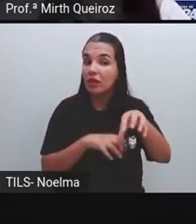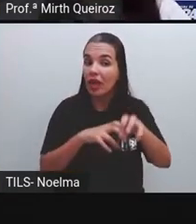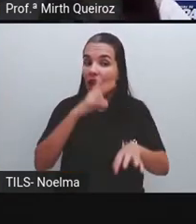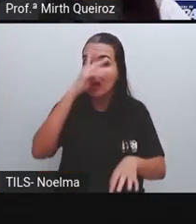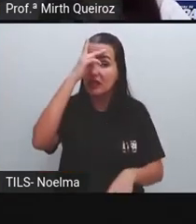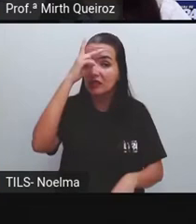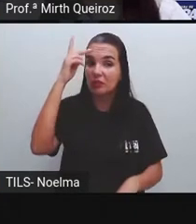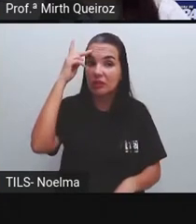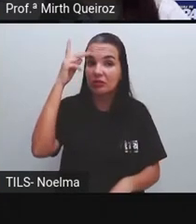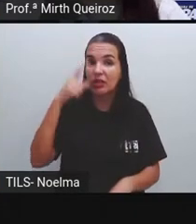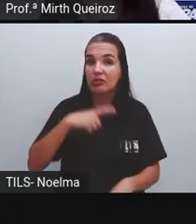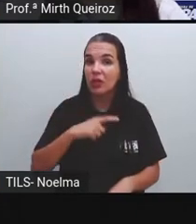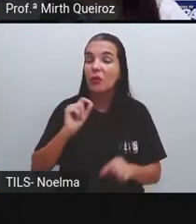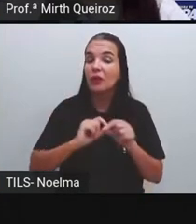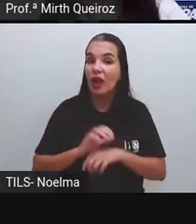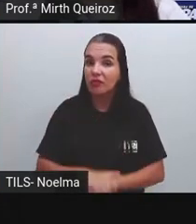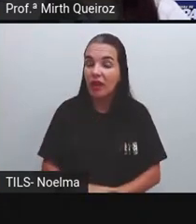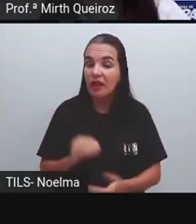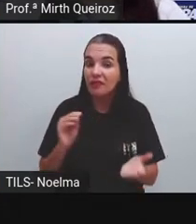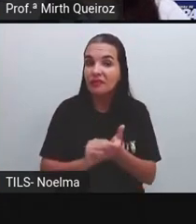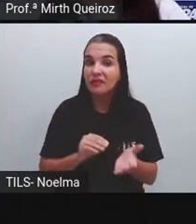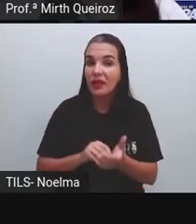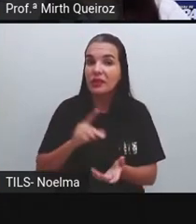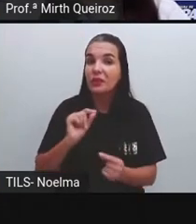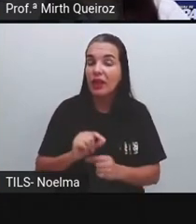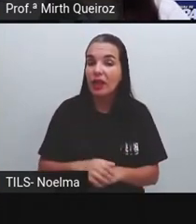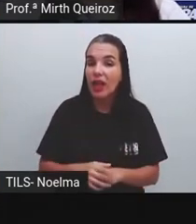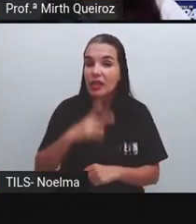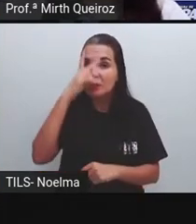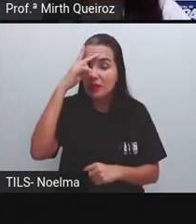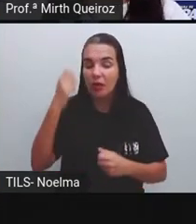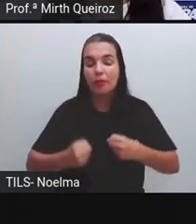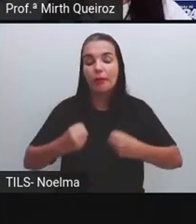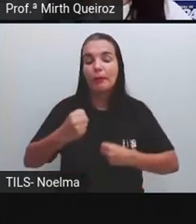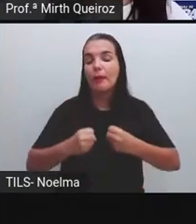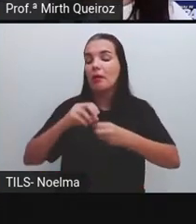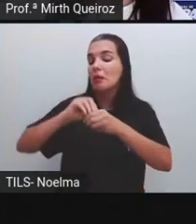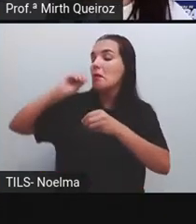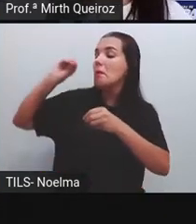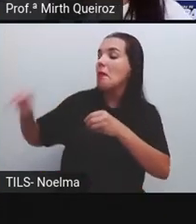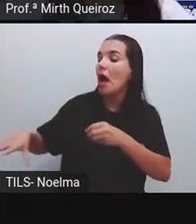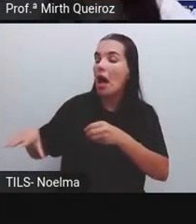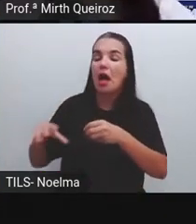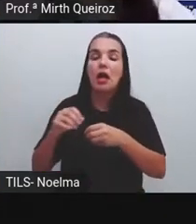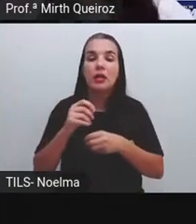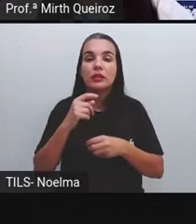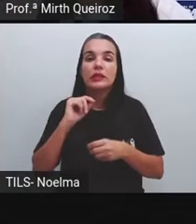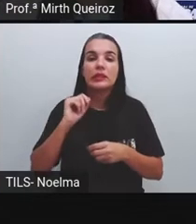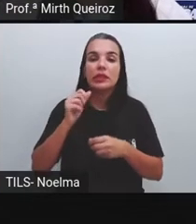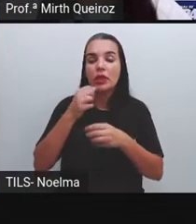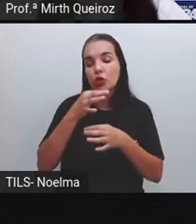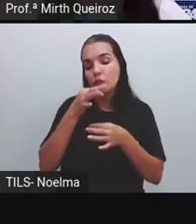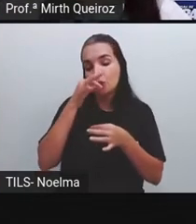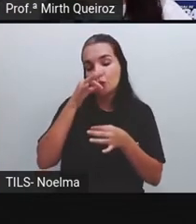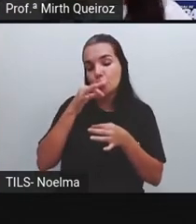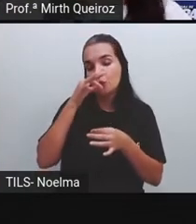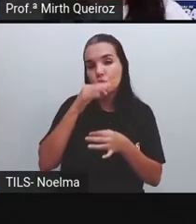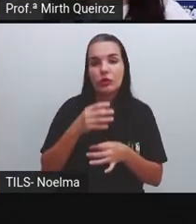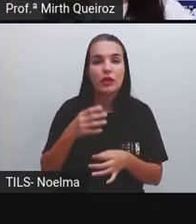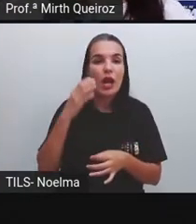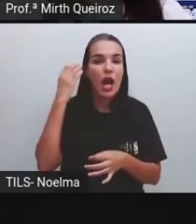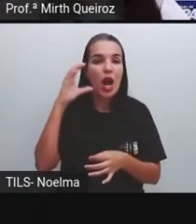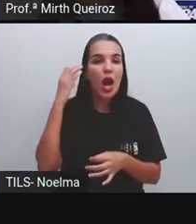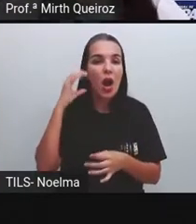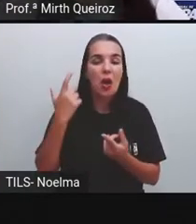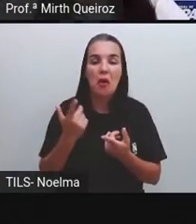descartam alguns objetos incorretamente, ao longo de viagens, que estão tomando água de coco, comendo biscoito,